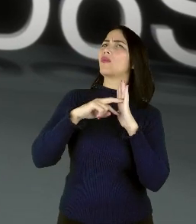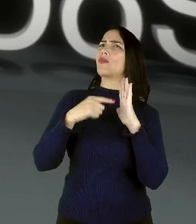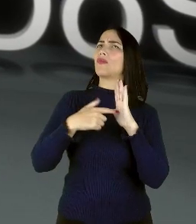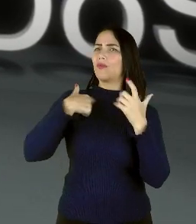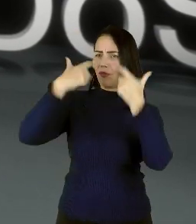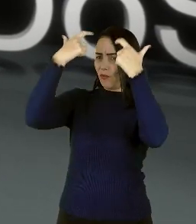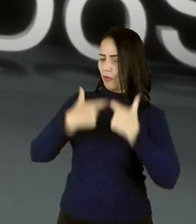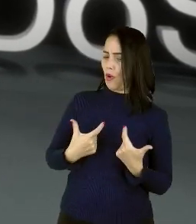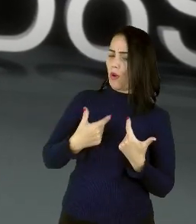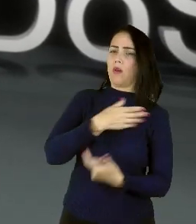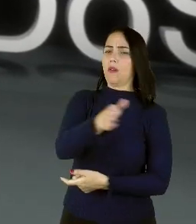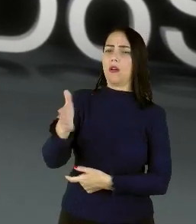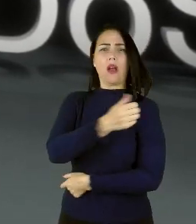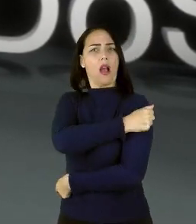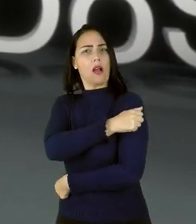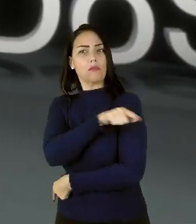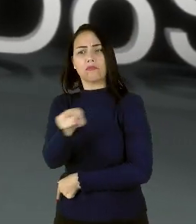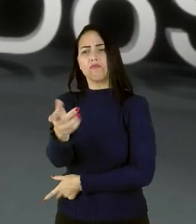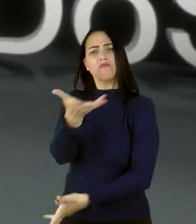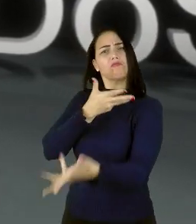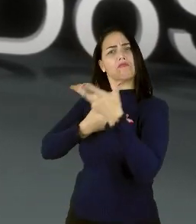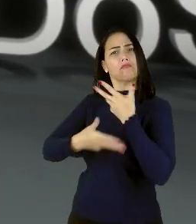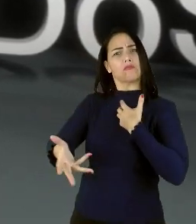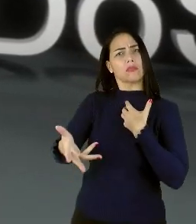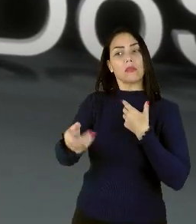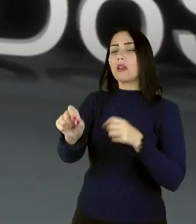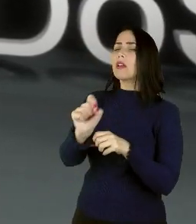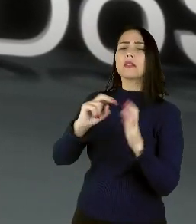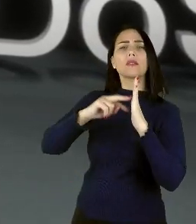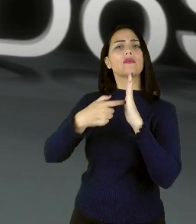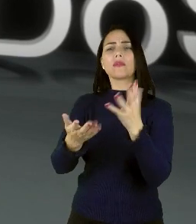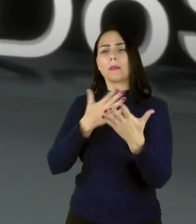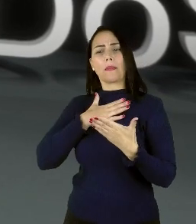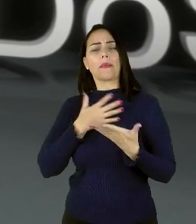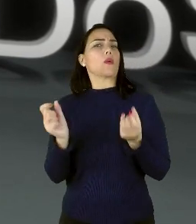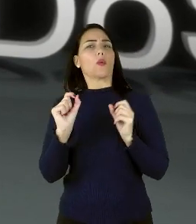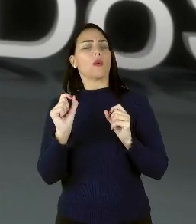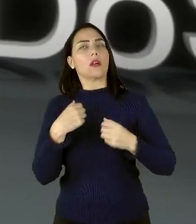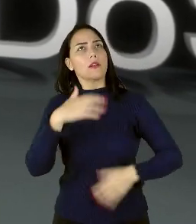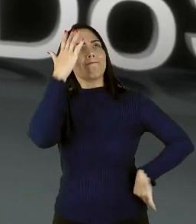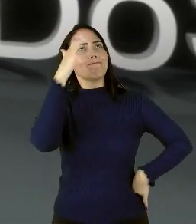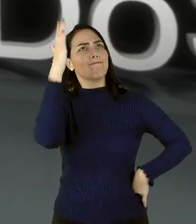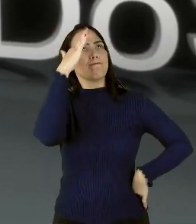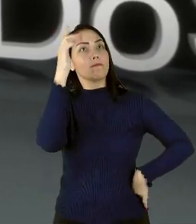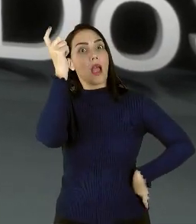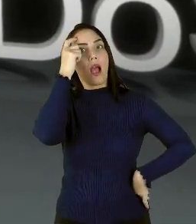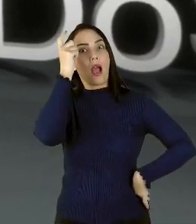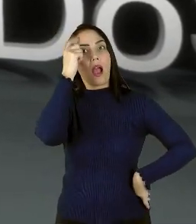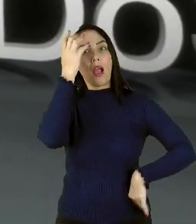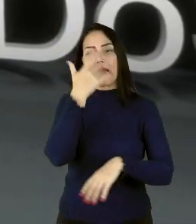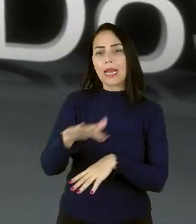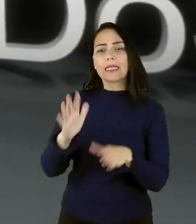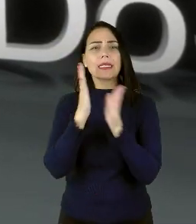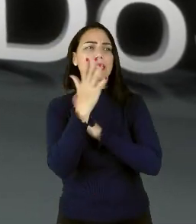os meus alunos? Quem são eles para mim? Em meio a essas reflexões, pensei nas crianças refugiadas.